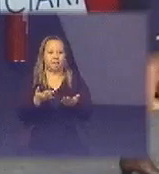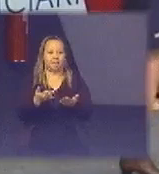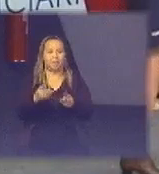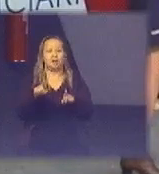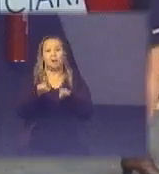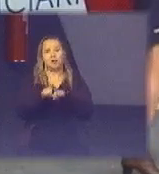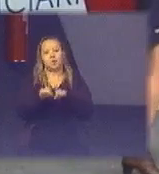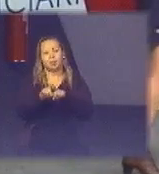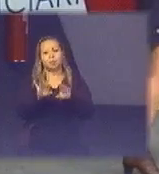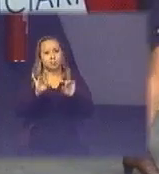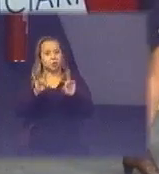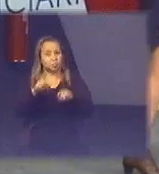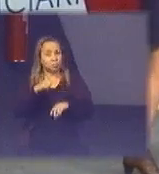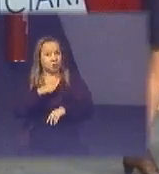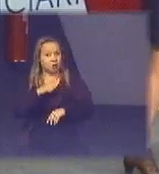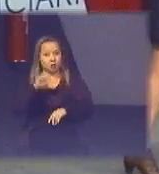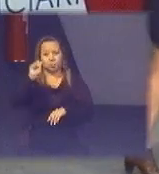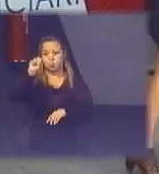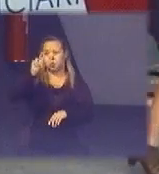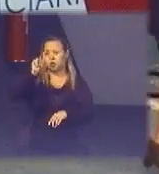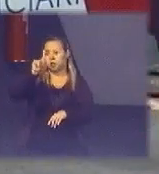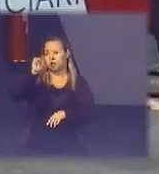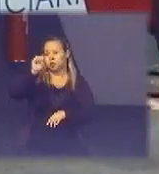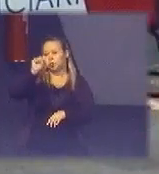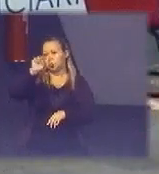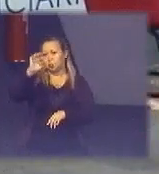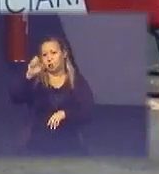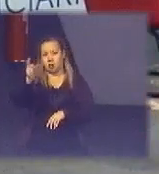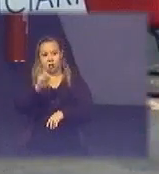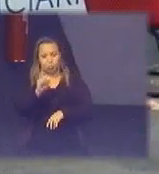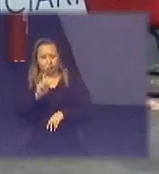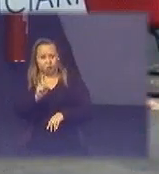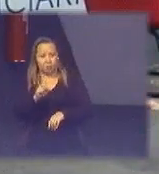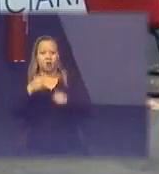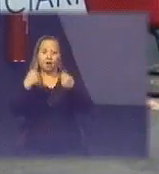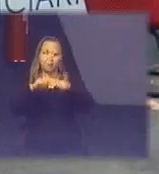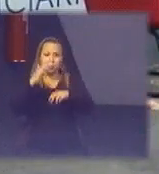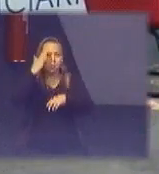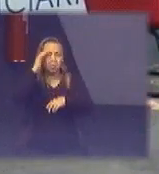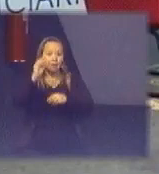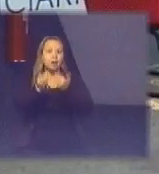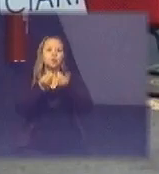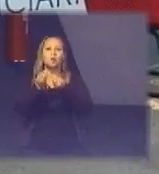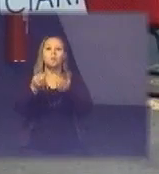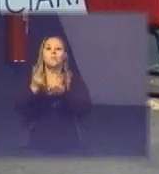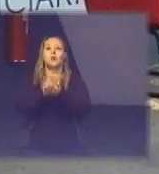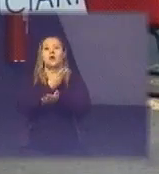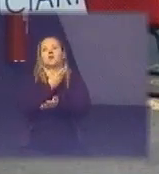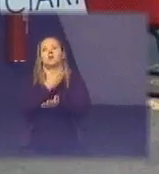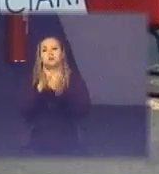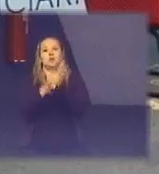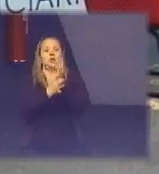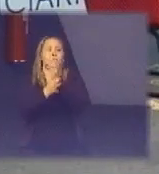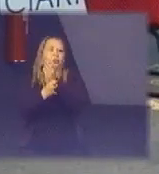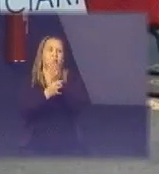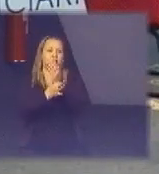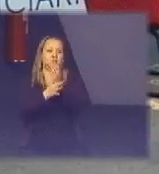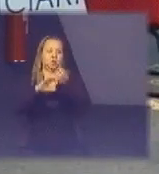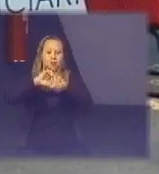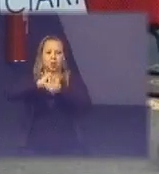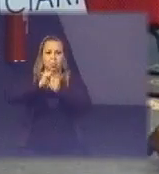souber como esse deslocamento vai acontecer de forma eficaz segura e precisa para fomentar a indústria da reciclagem